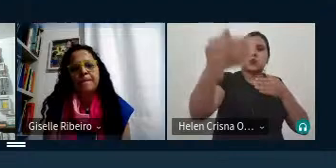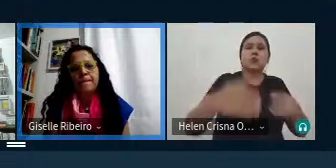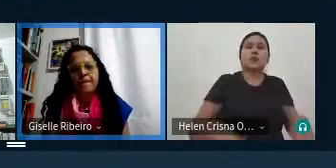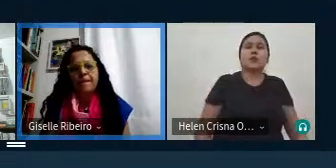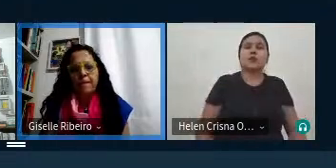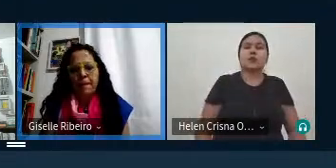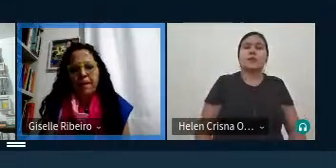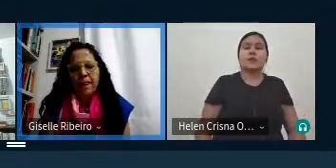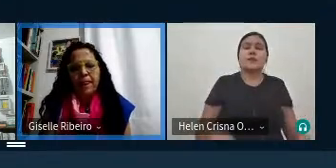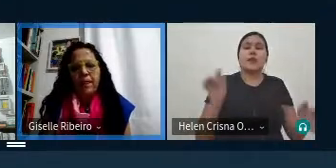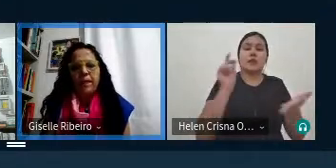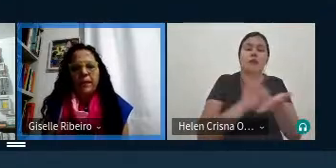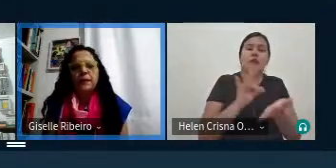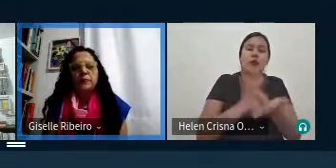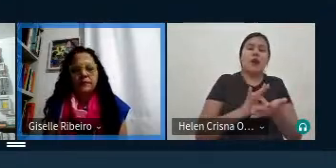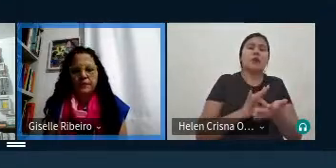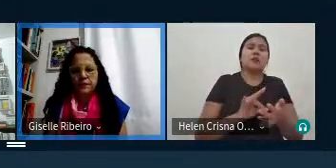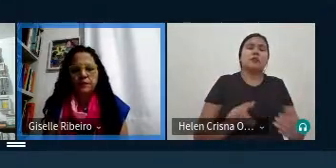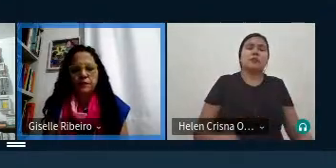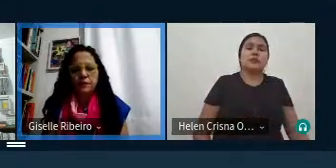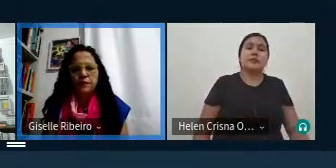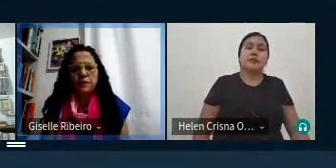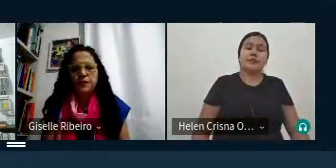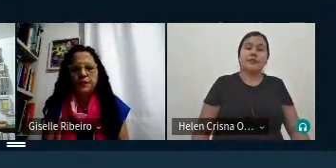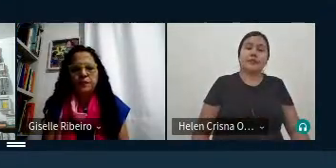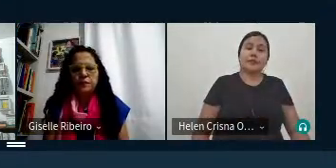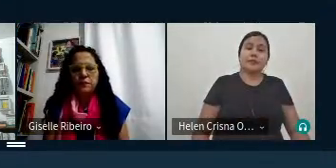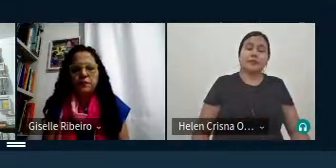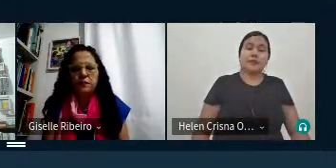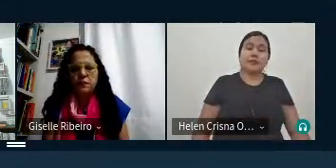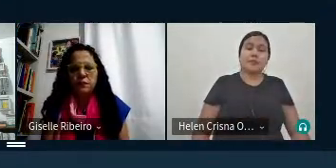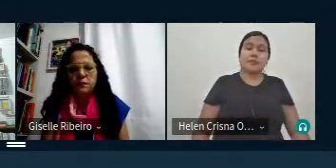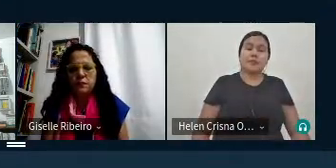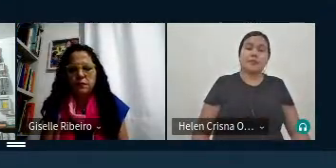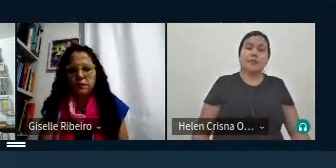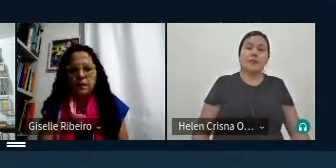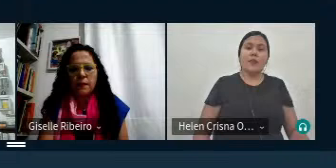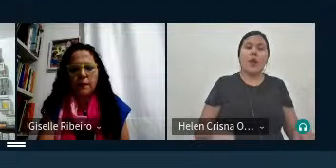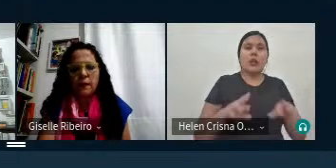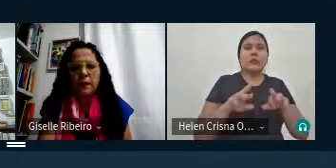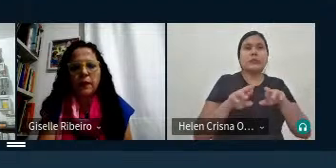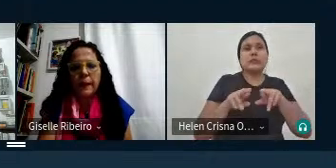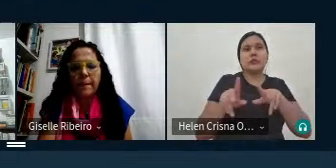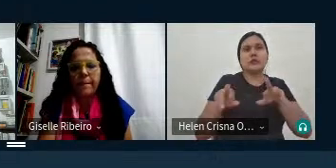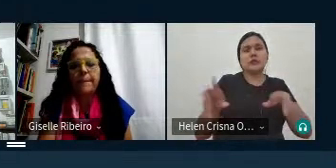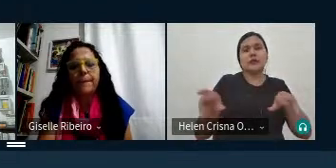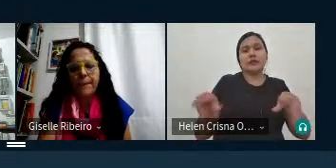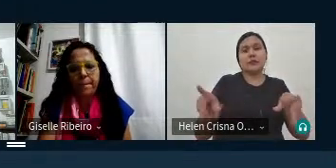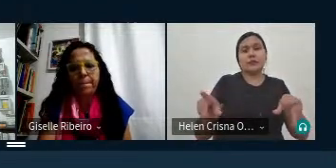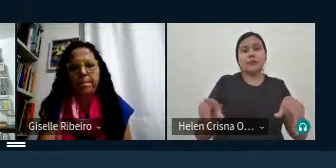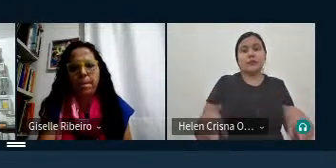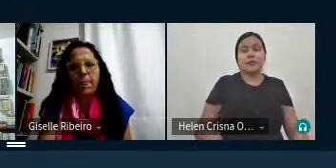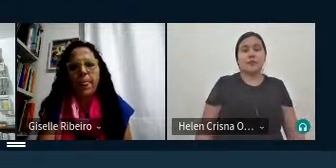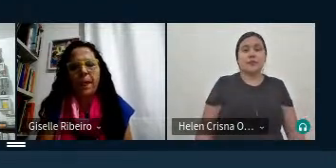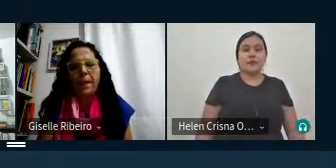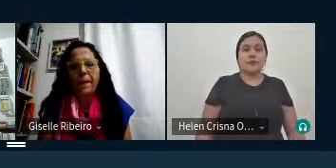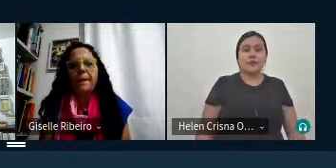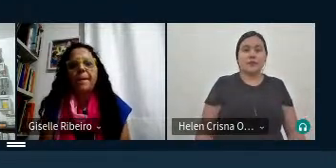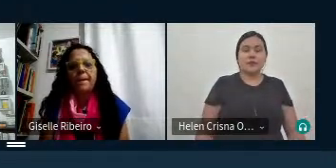o esforço é muito grande realmente né em diversos em diversos